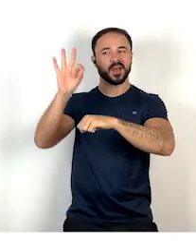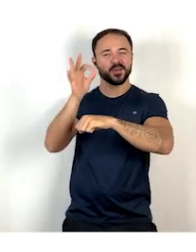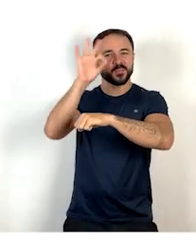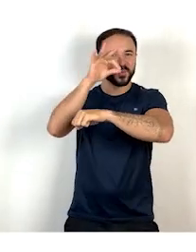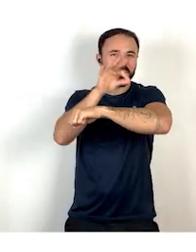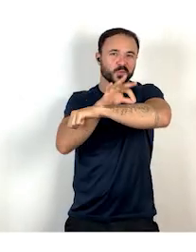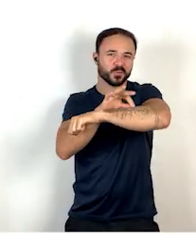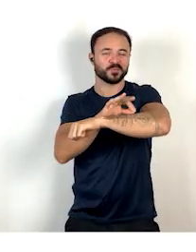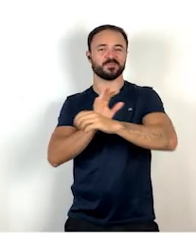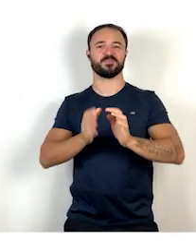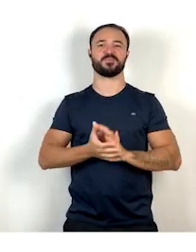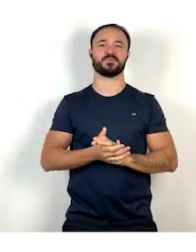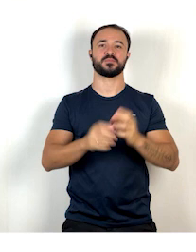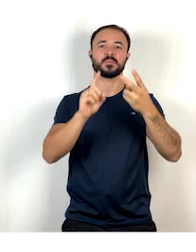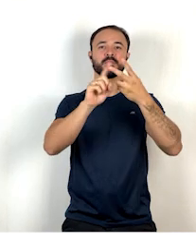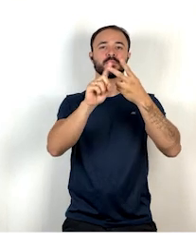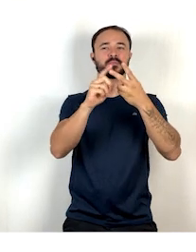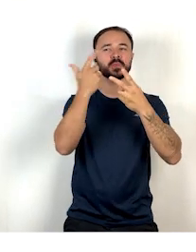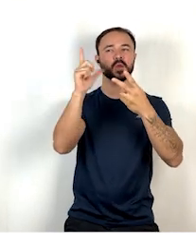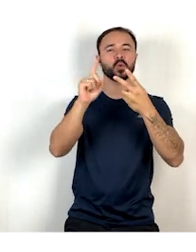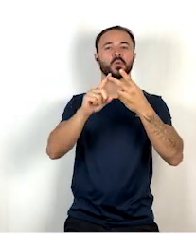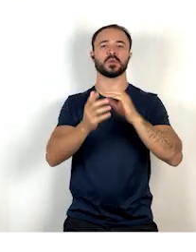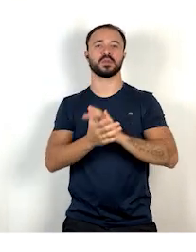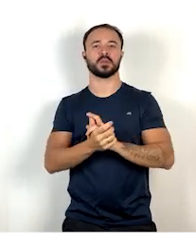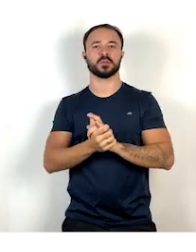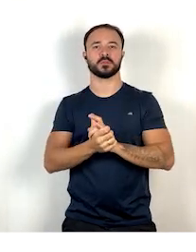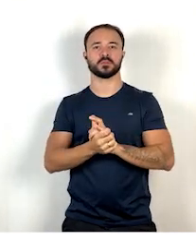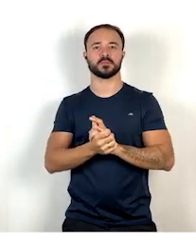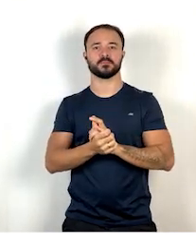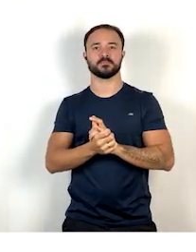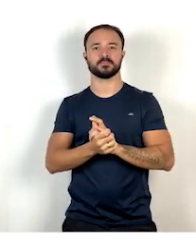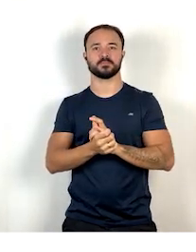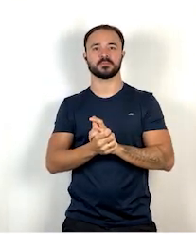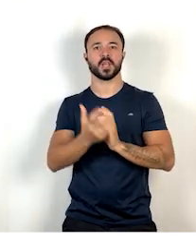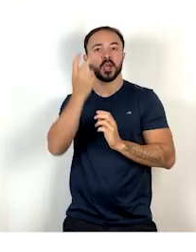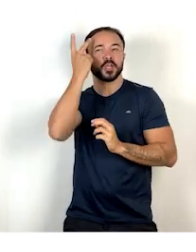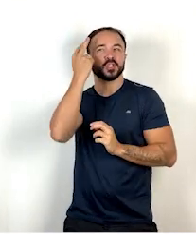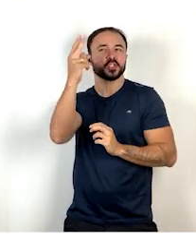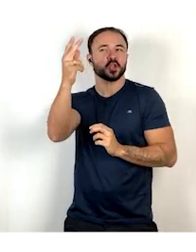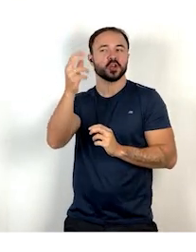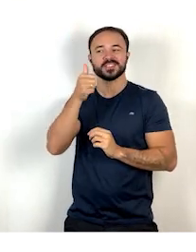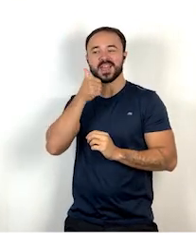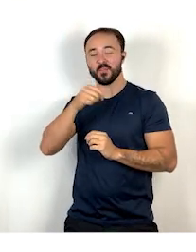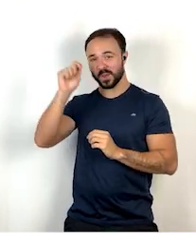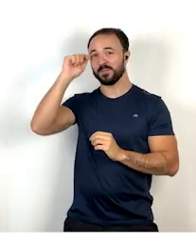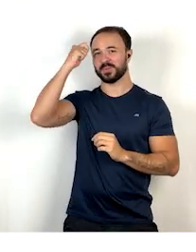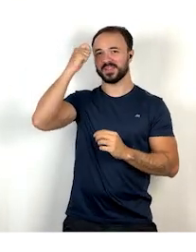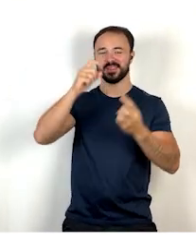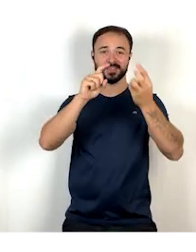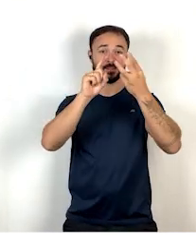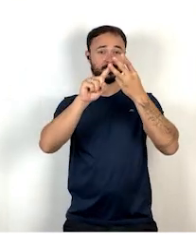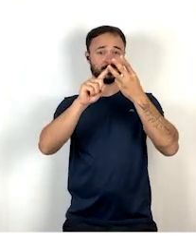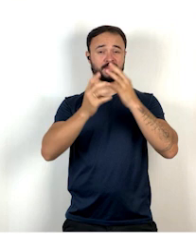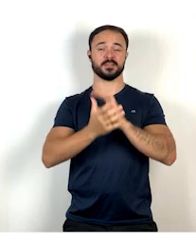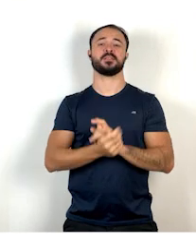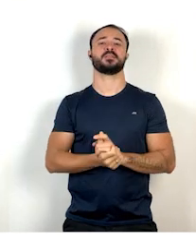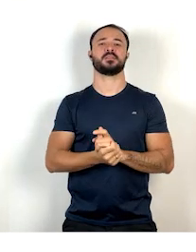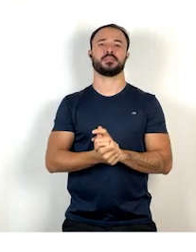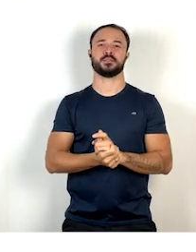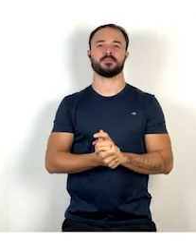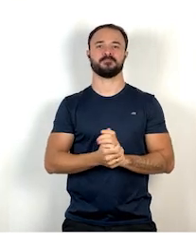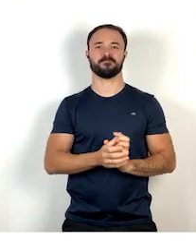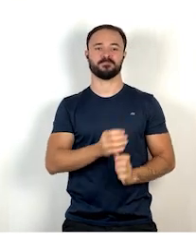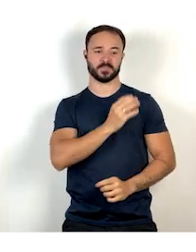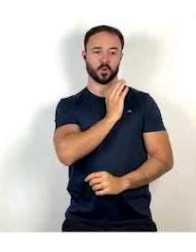é O Maribondo do Quilombo. O livro 2, chama Histórias da Preta, e o livro 3,